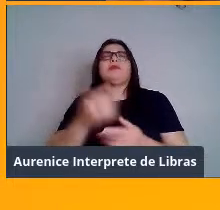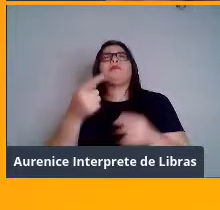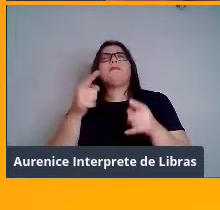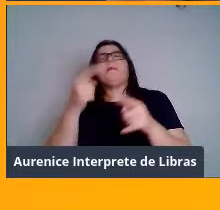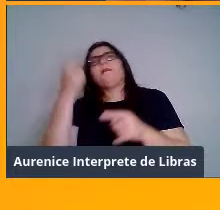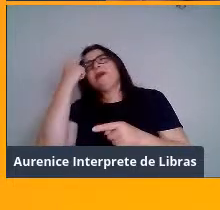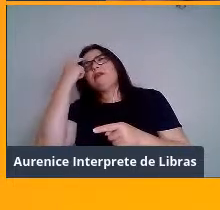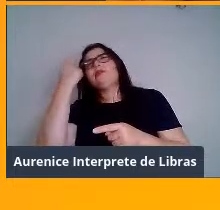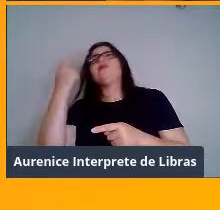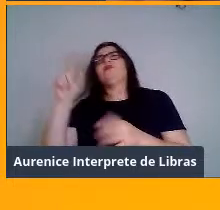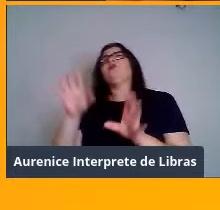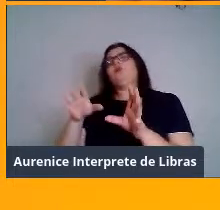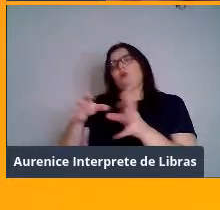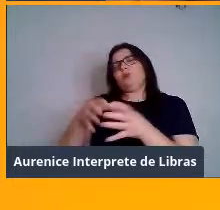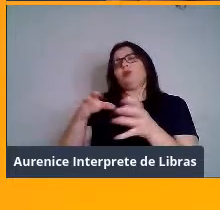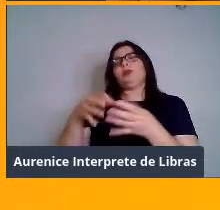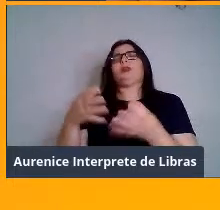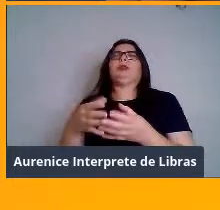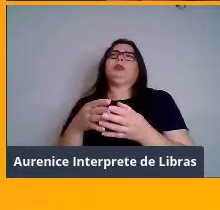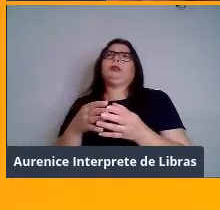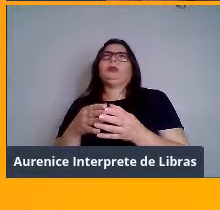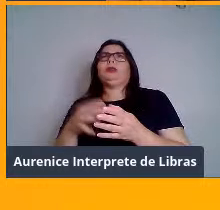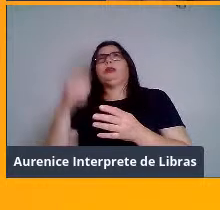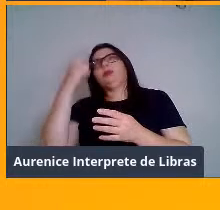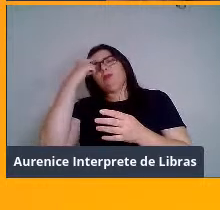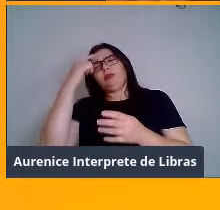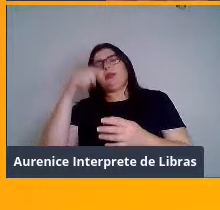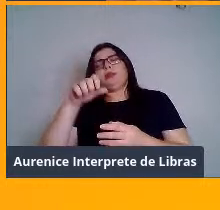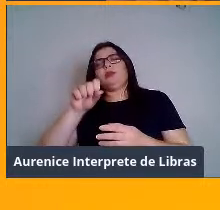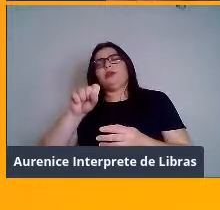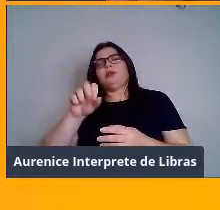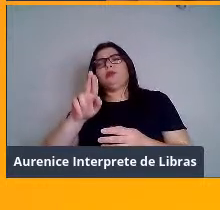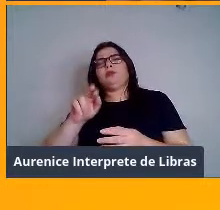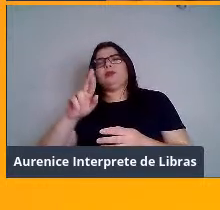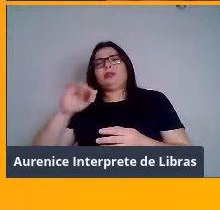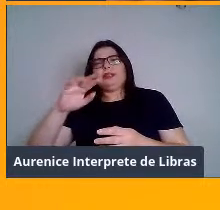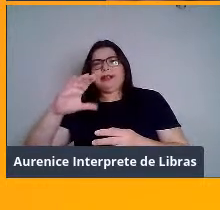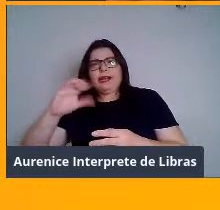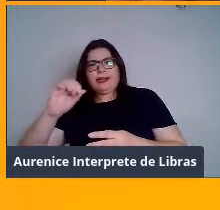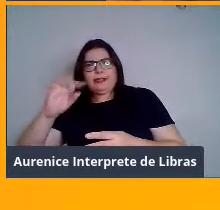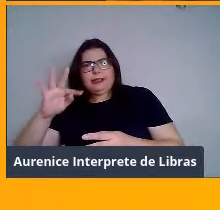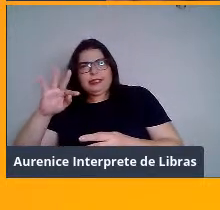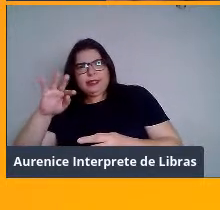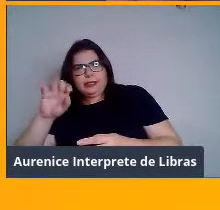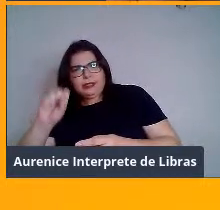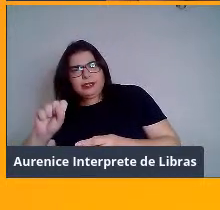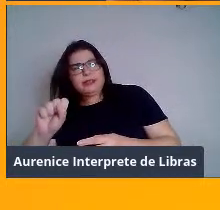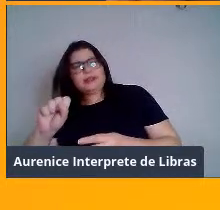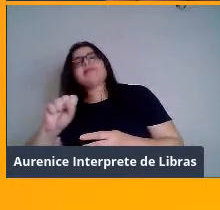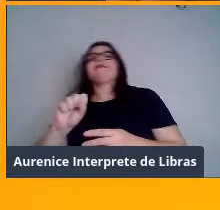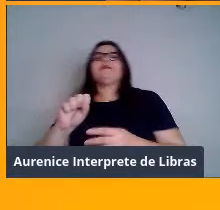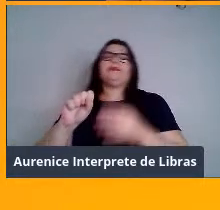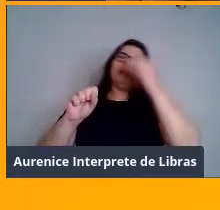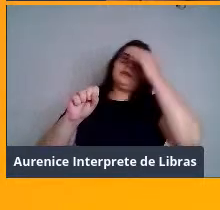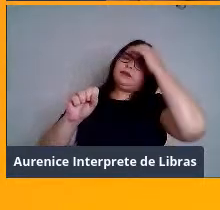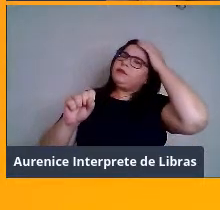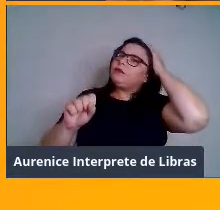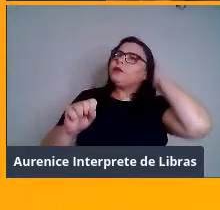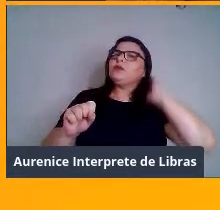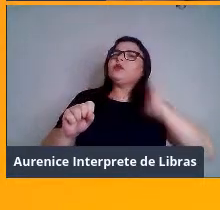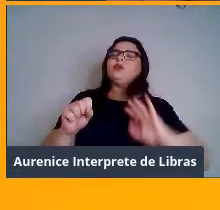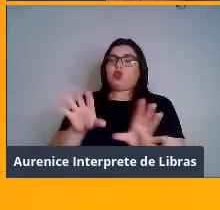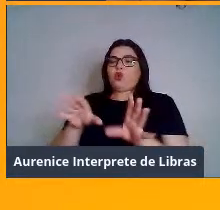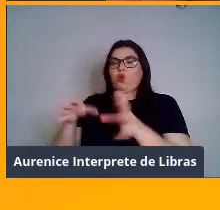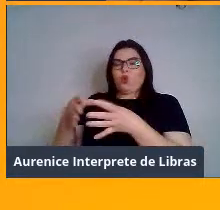né? Então, tenho certeza que vocês vão pensar nos satélites dos suricates, avisando os cós-específicos, né? Os indivíduos da mesma